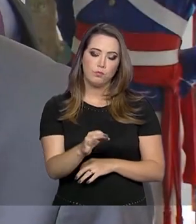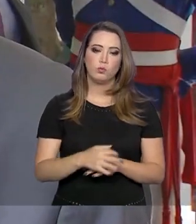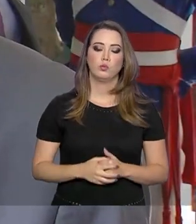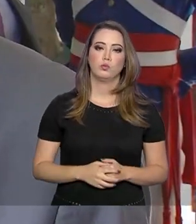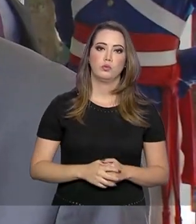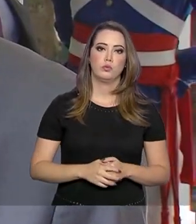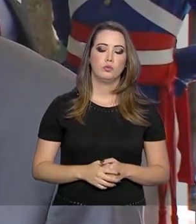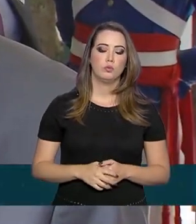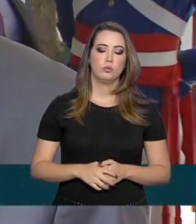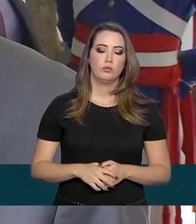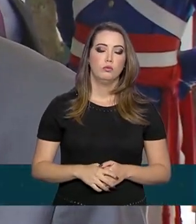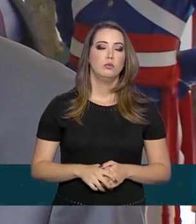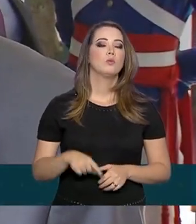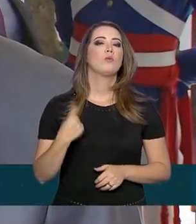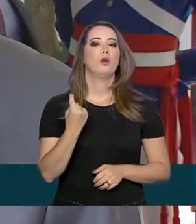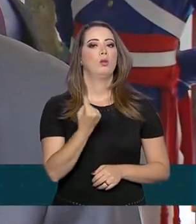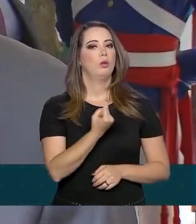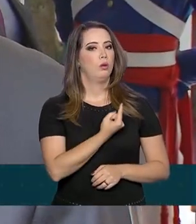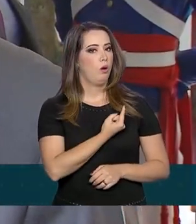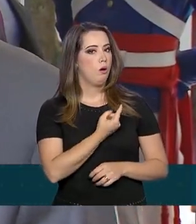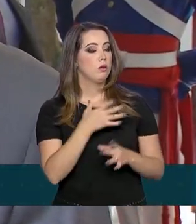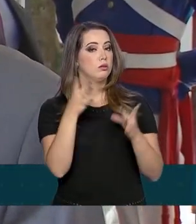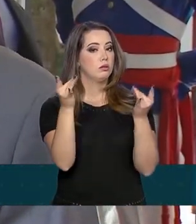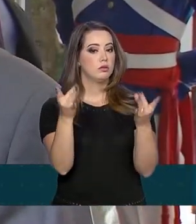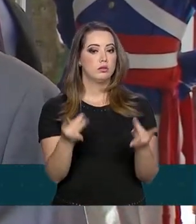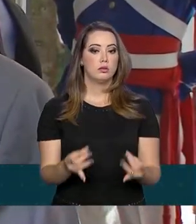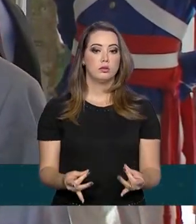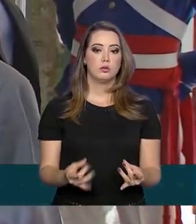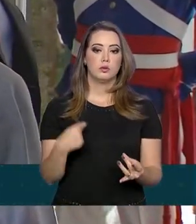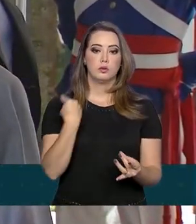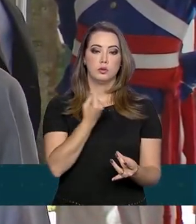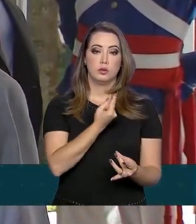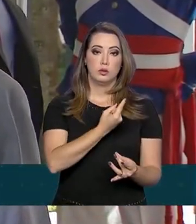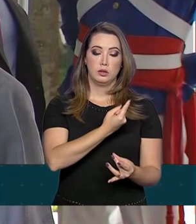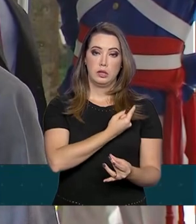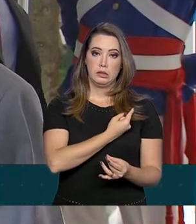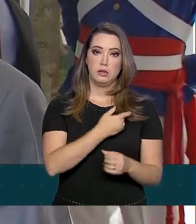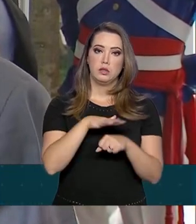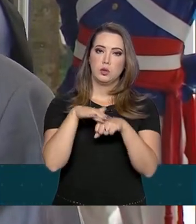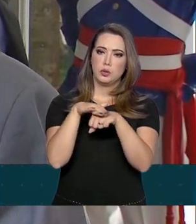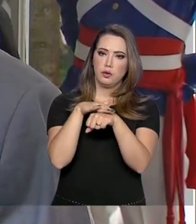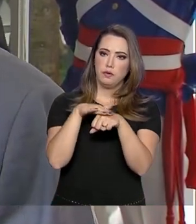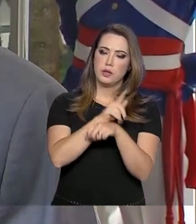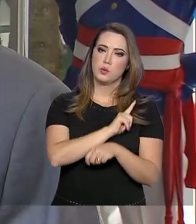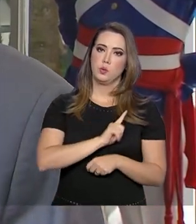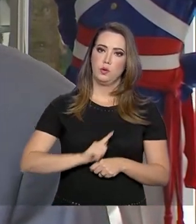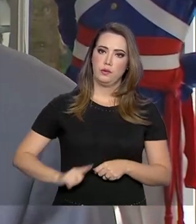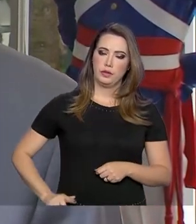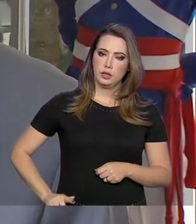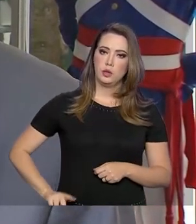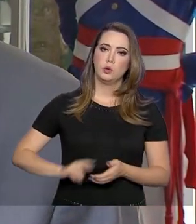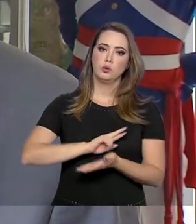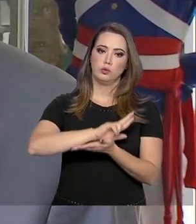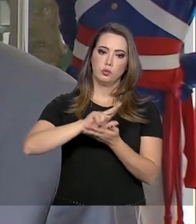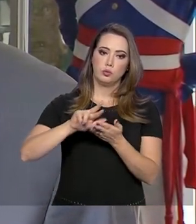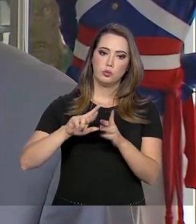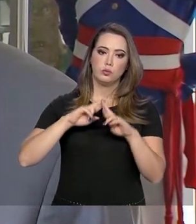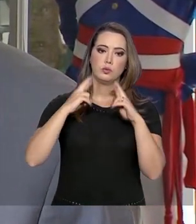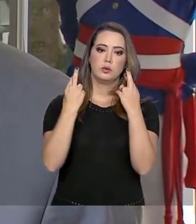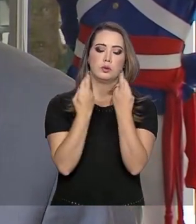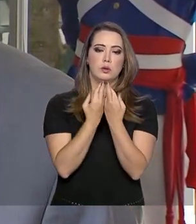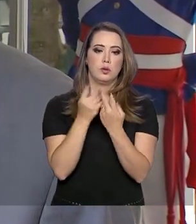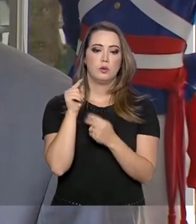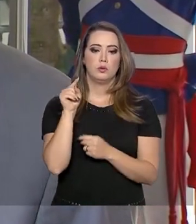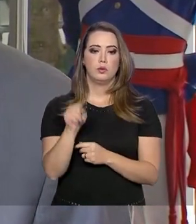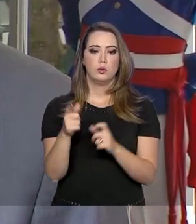Nós detalhamos o nós vimos, a conversa com o governador do estado, tivemos várias reuniões lá,